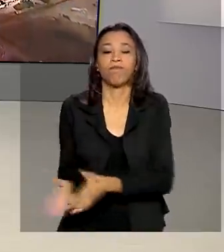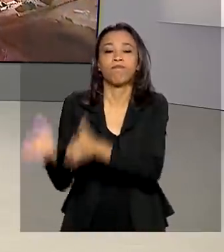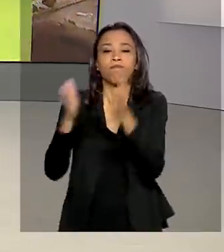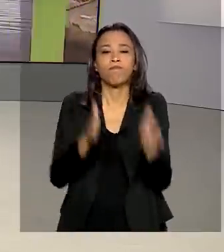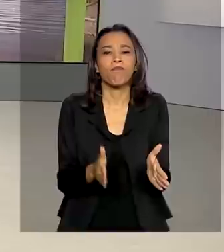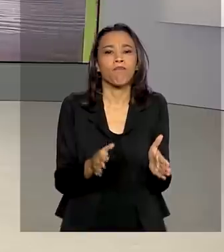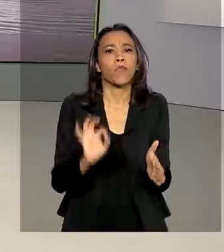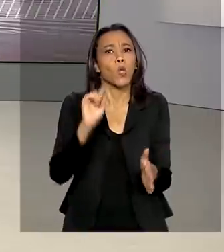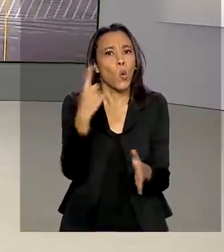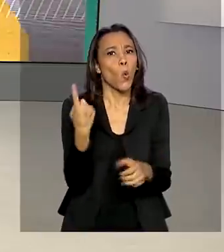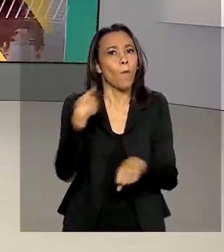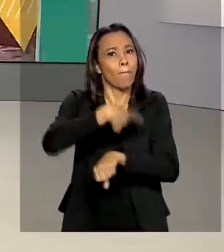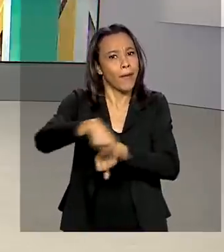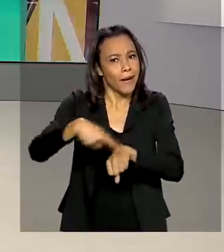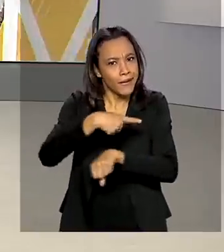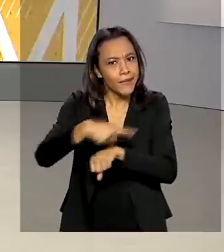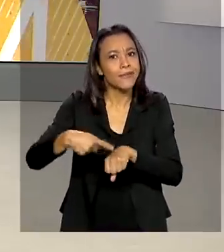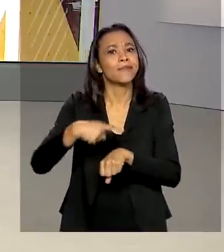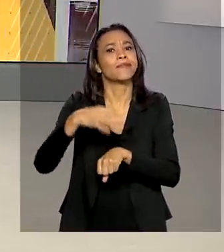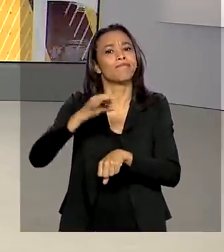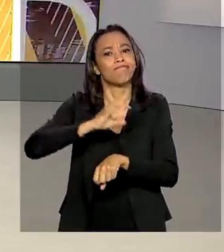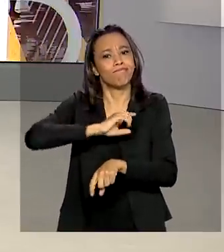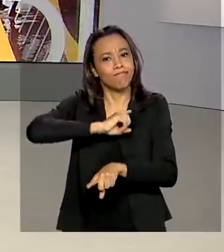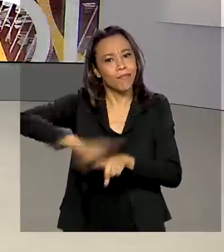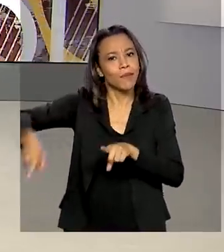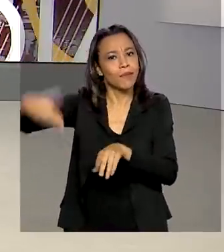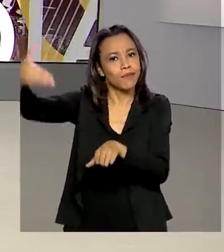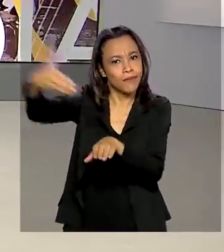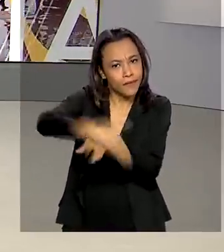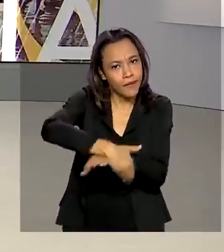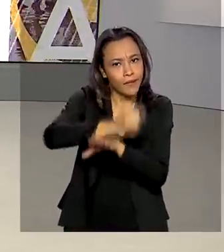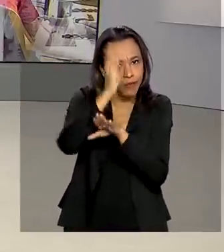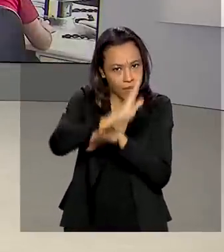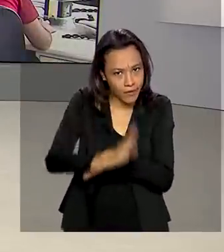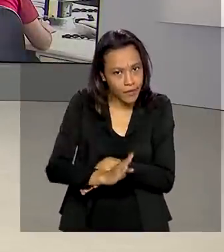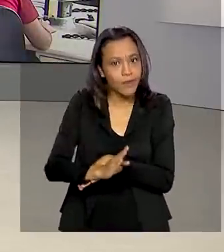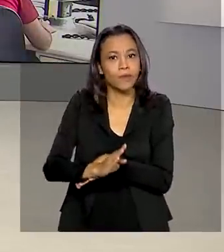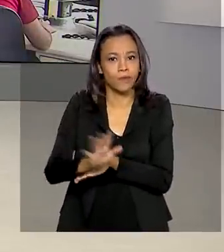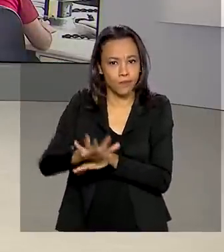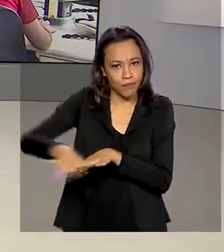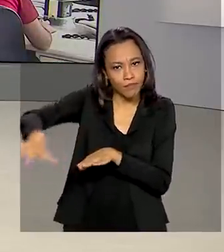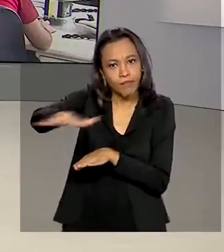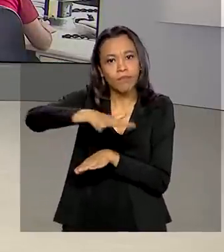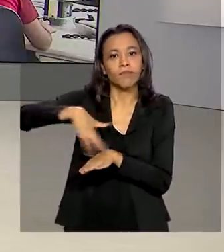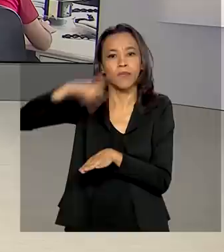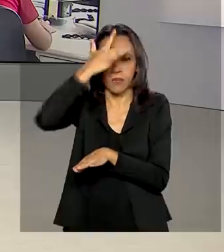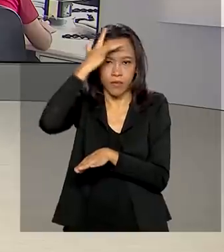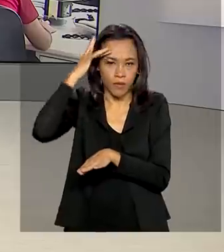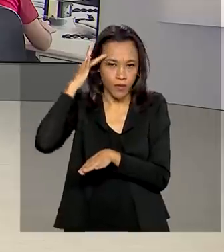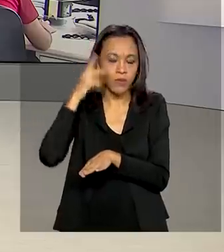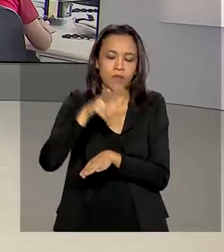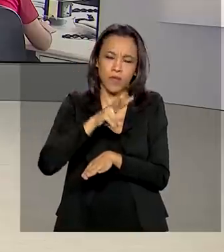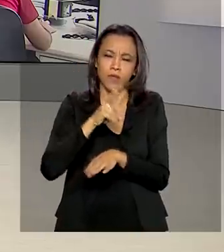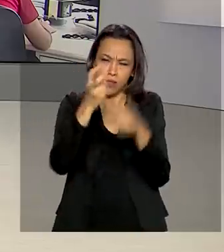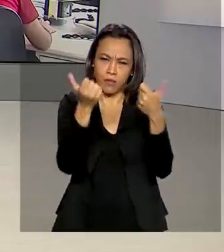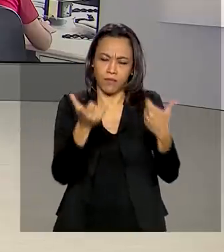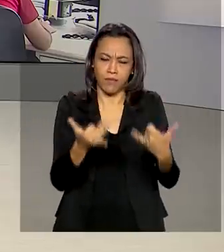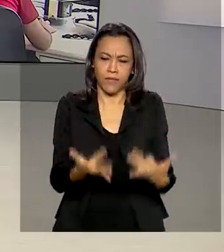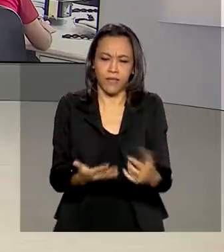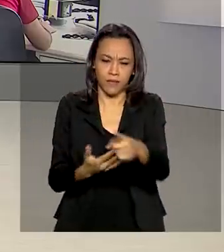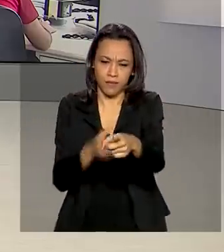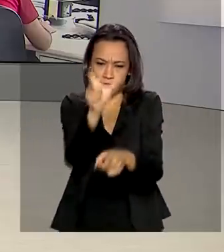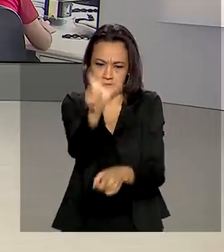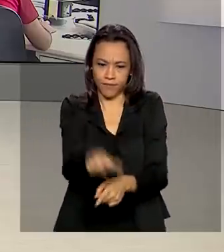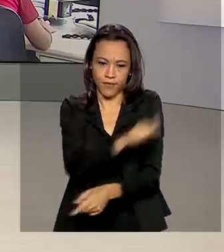mais um país entra na lista de proibição de entrada aqui no Brasil. Nós vamos ao Rio de Janeiro. O repórter Igor Santos conta pra gente. Bom dia,